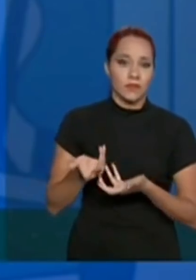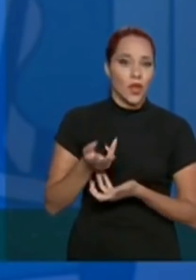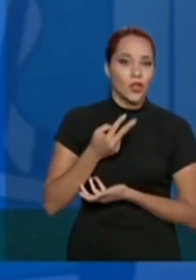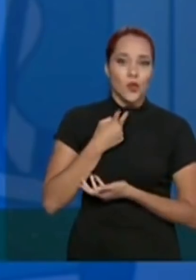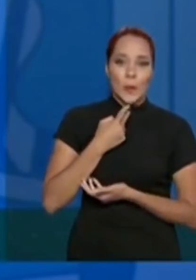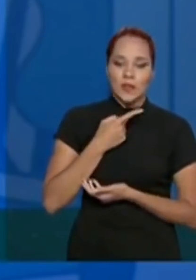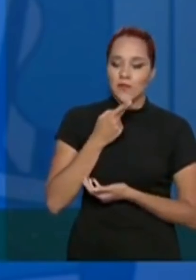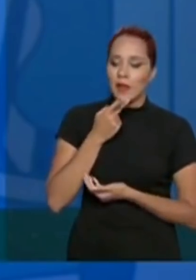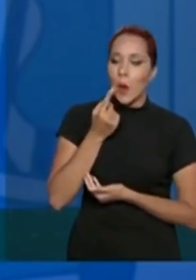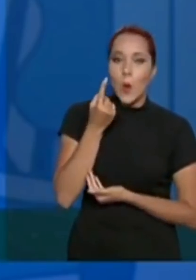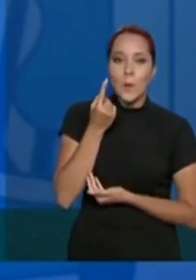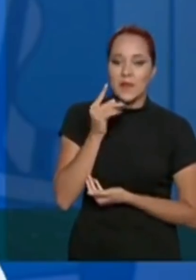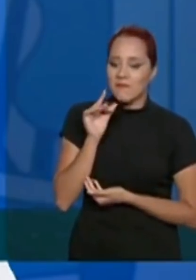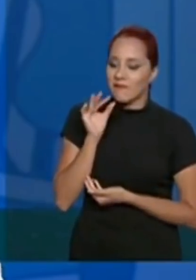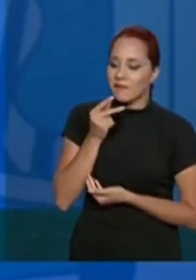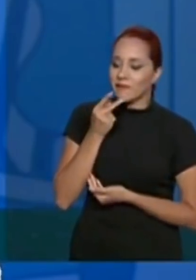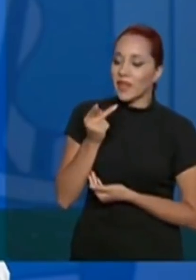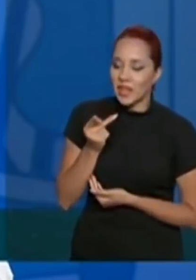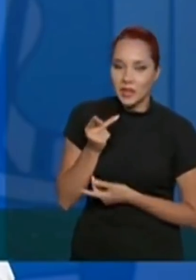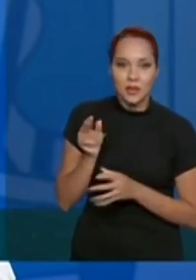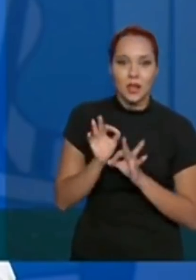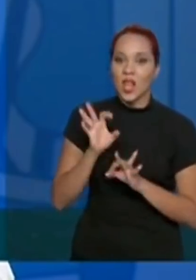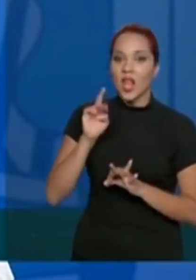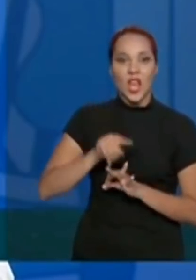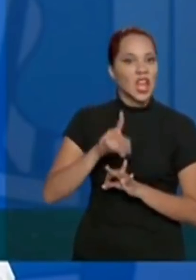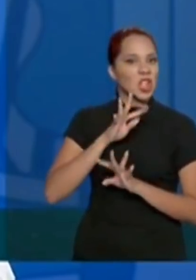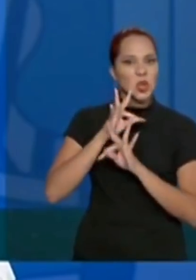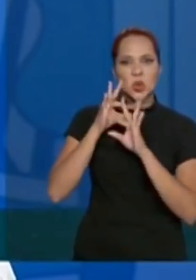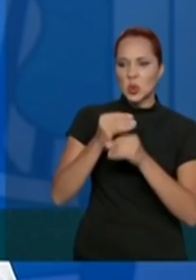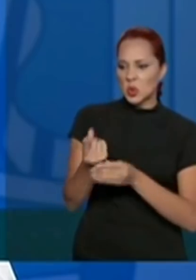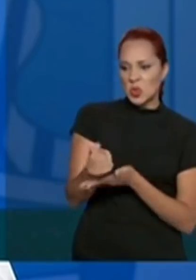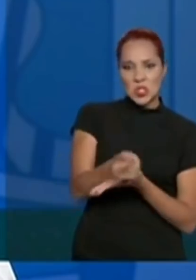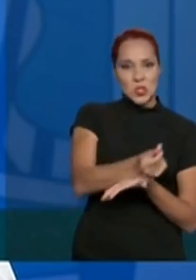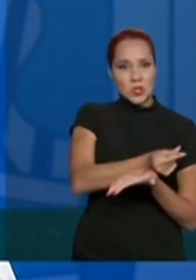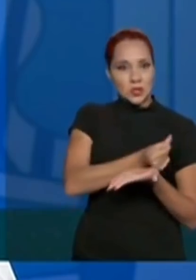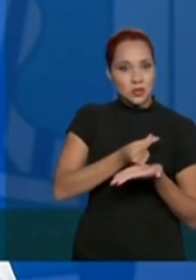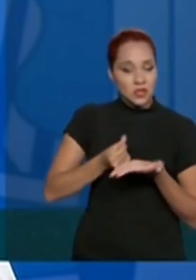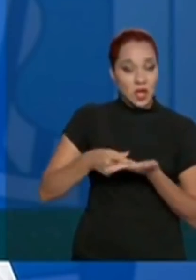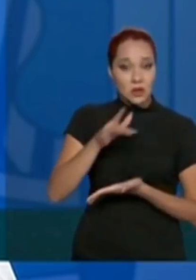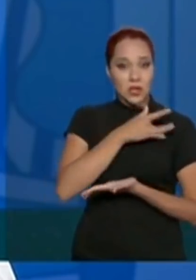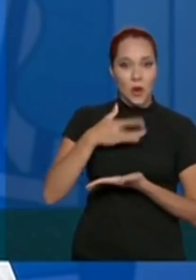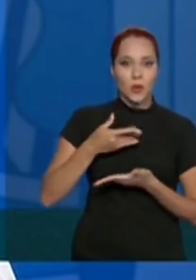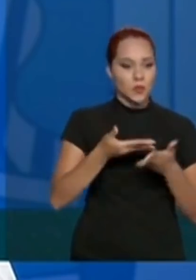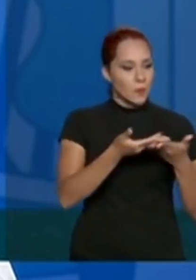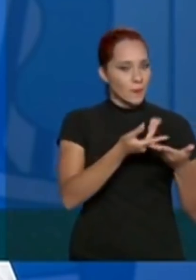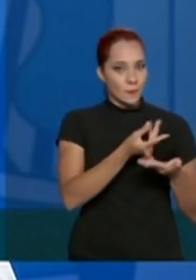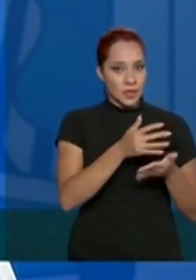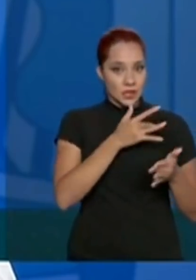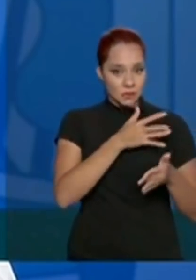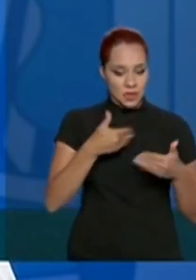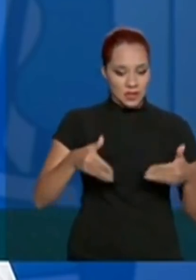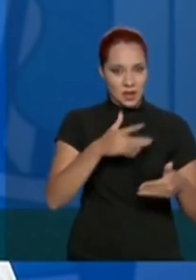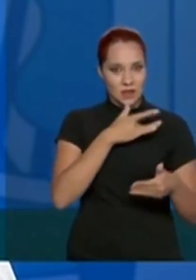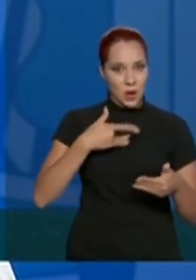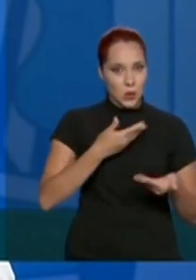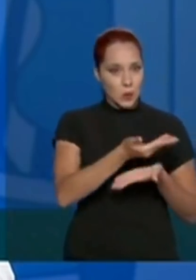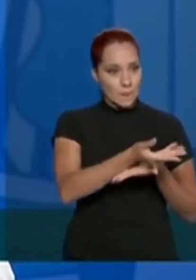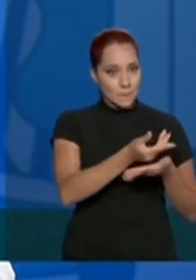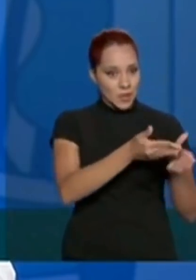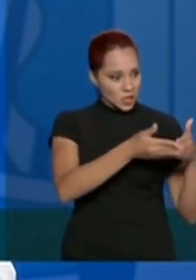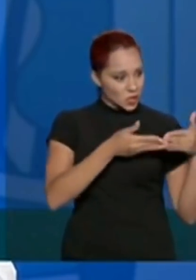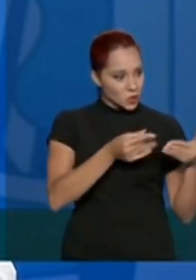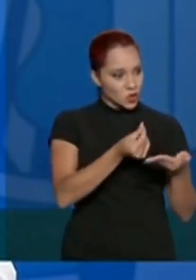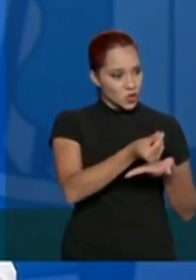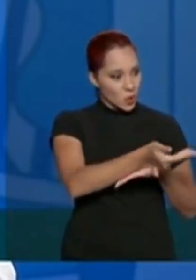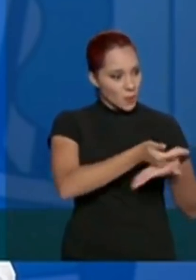uma vírgula. O ministro Paulo Guedes mandou todos os recursos que a saúde pediu, 100%, não teve nada, não